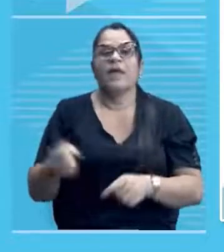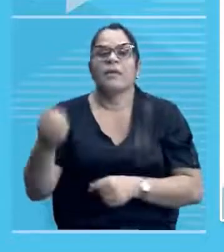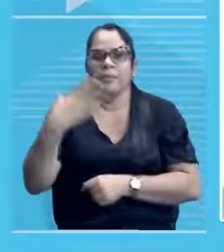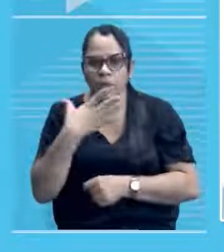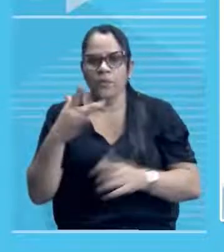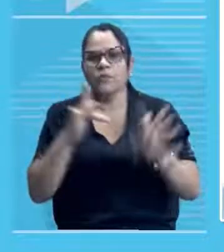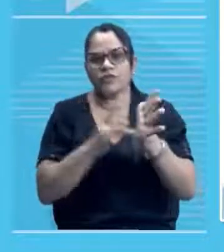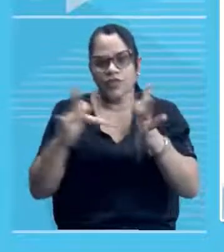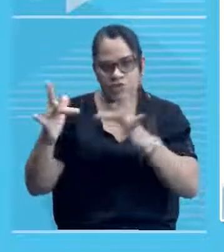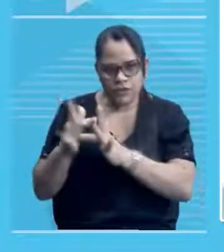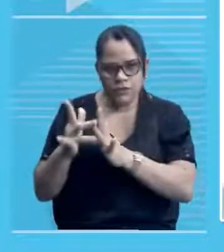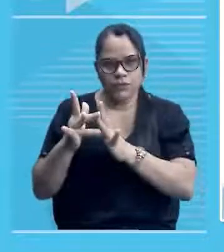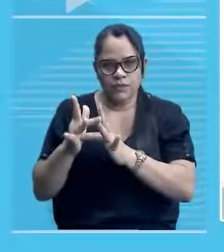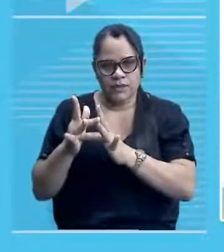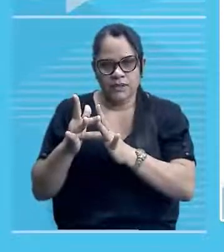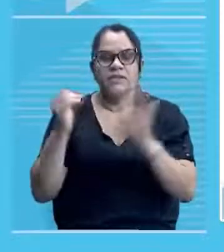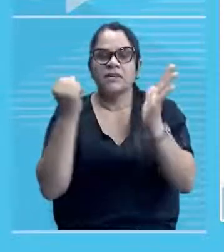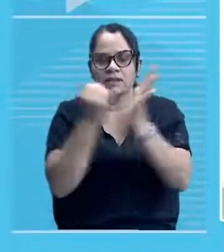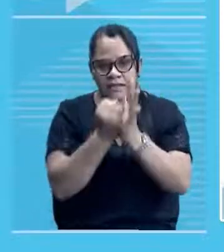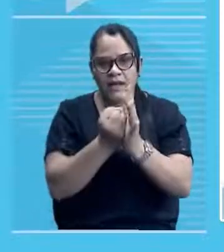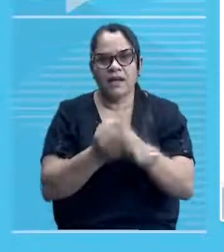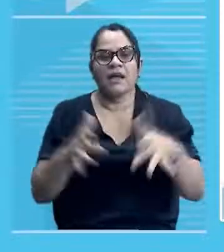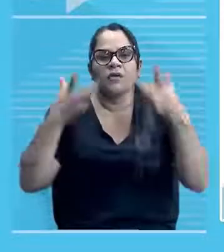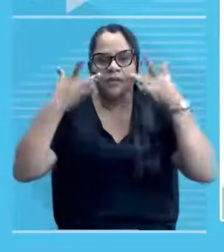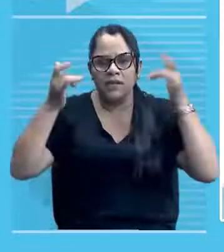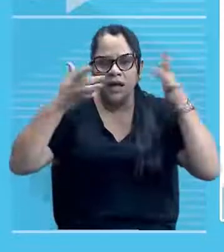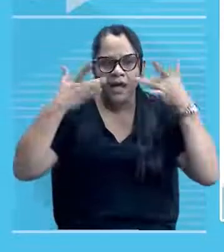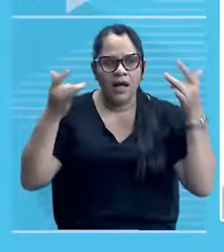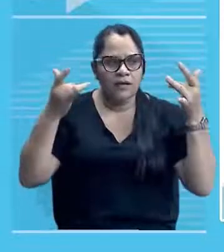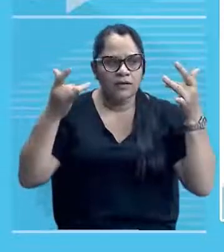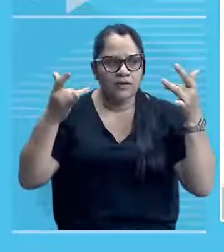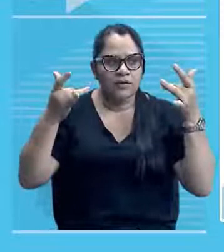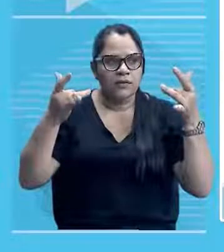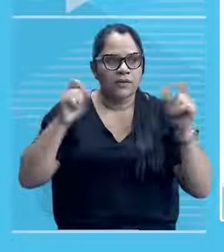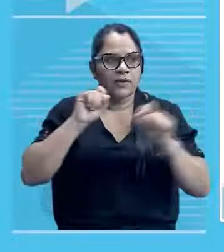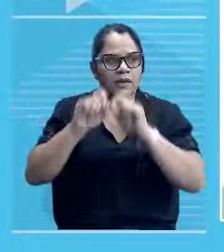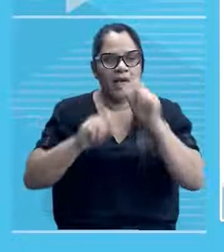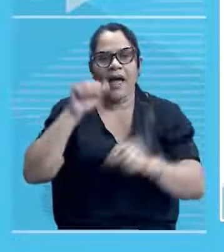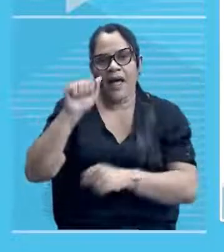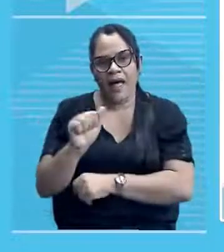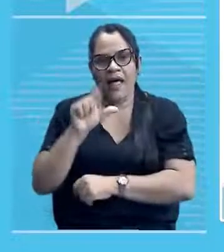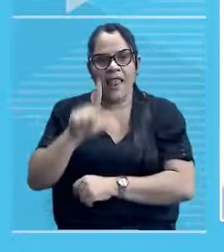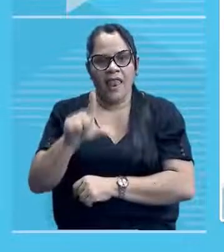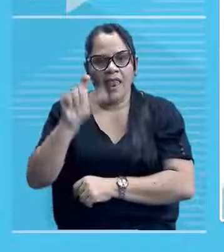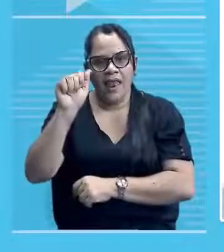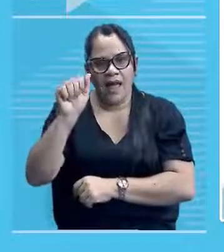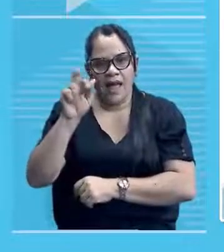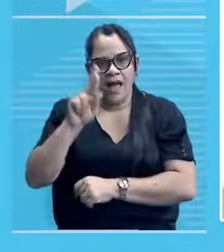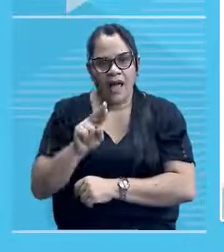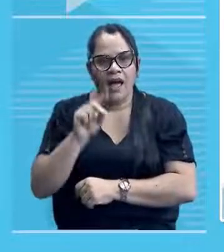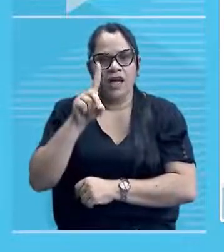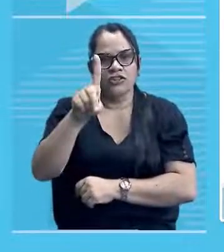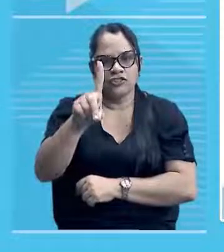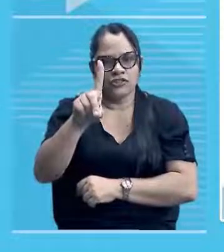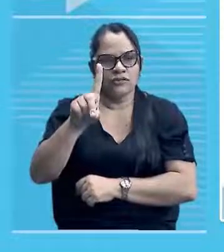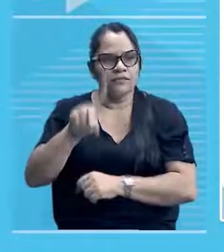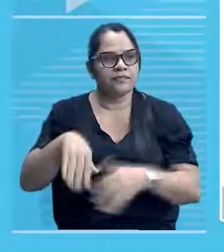aí o Teatro Alarde, né? Esse Teatro Alarde, vocês podem observar aqui a imagem, tá?